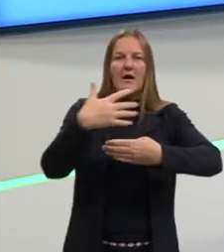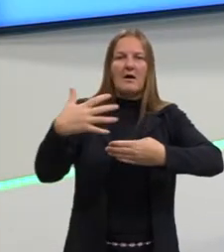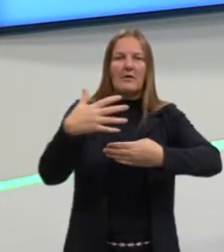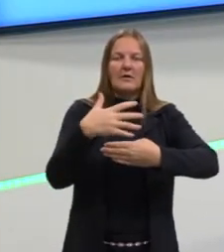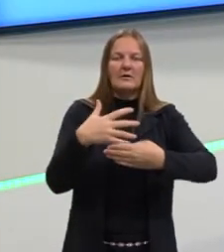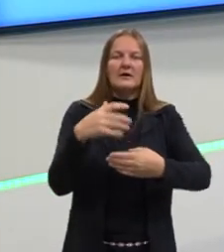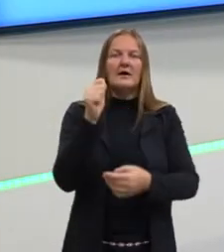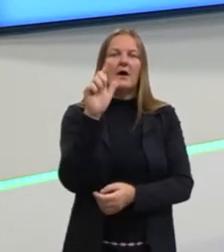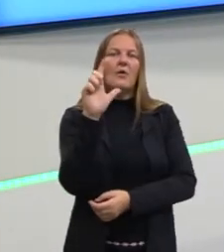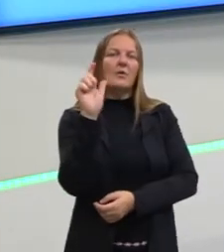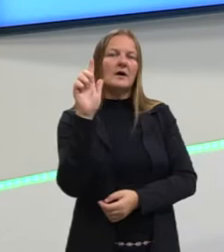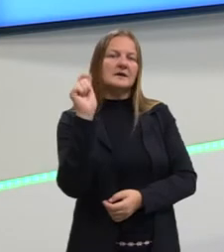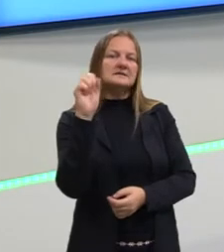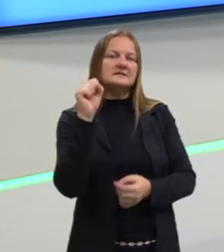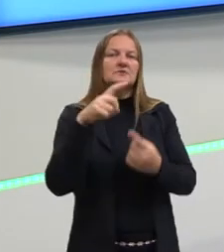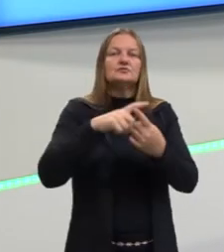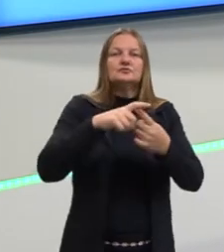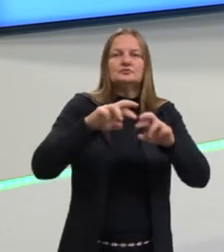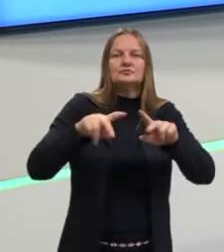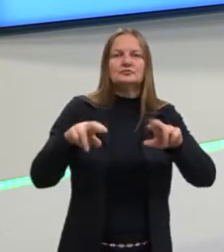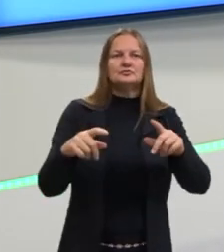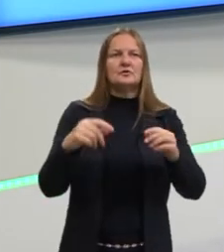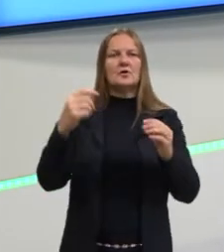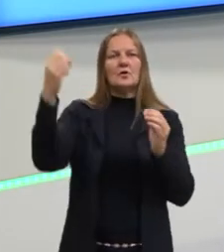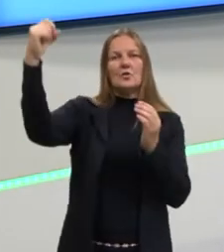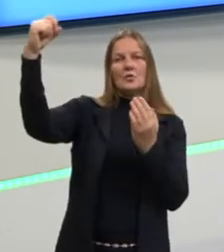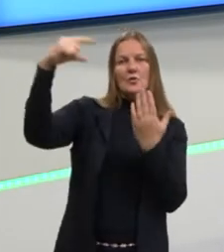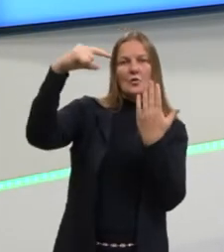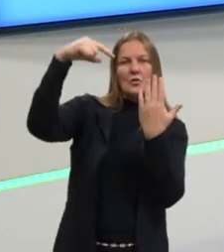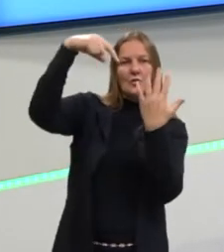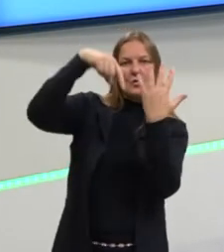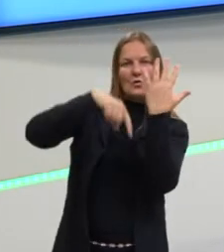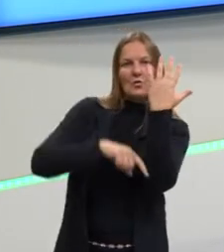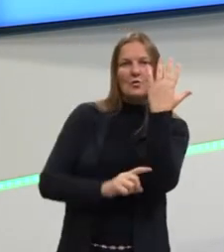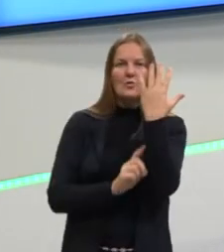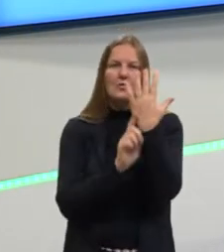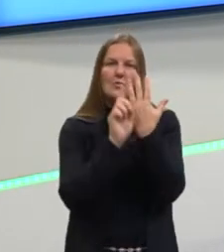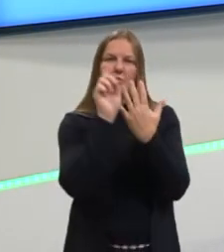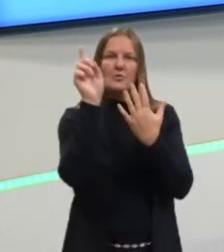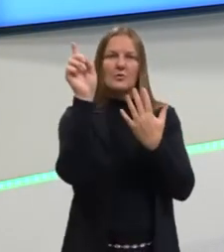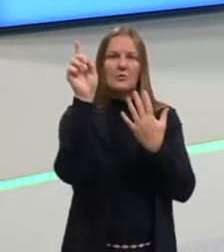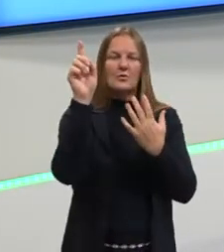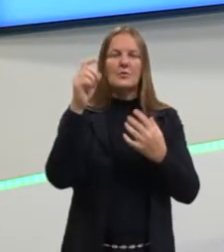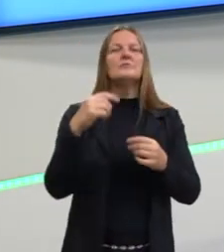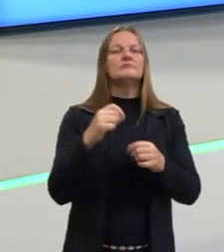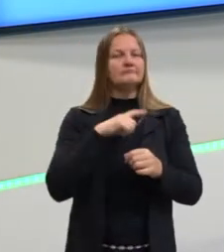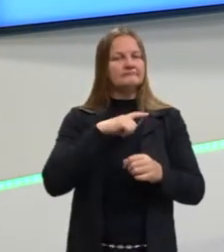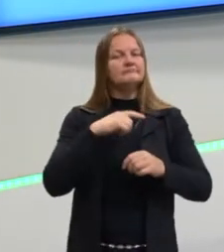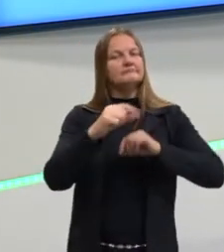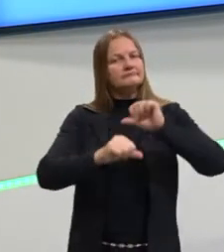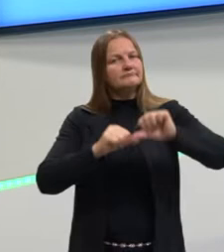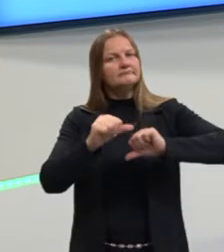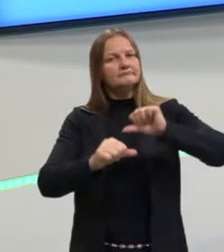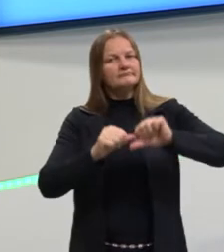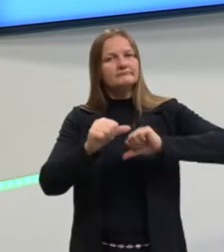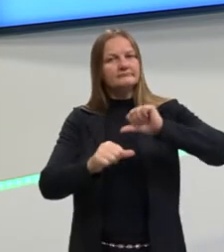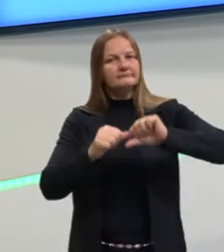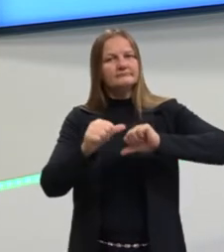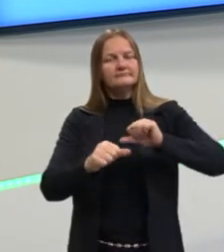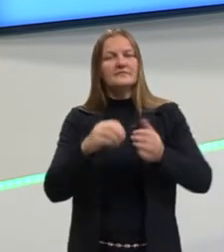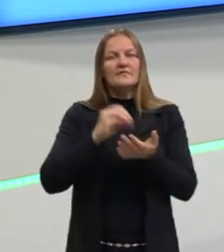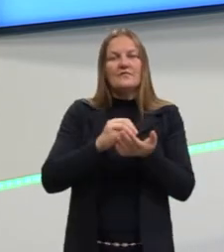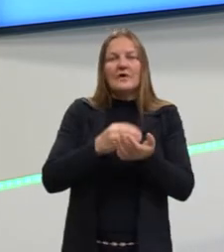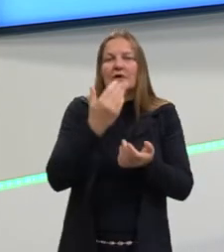né? Que elas estão ali fazendo fotossíntese, se alimentando, sendo autótrofa. Quando falta o alimento,